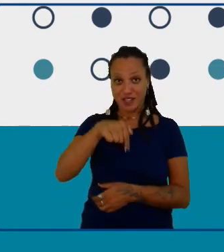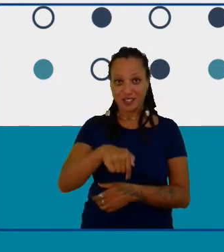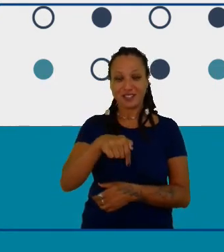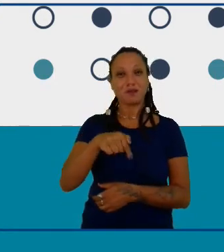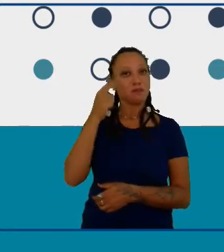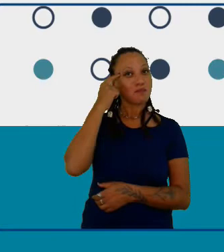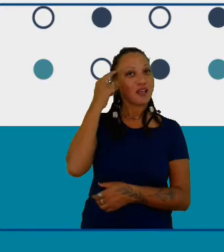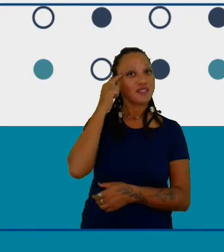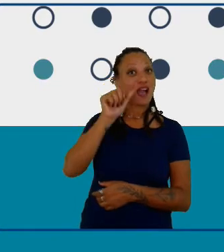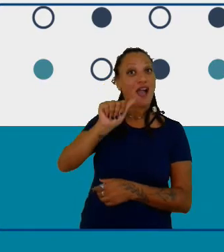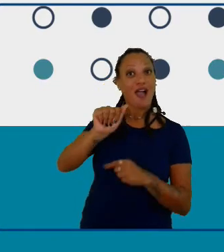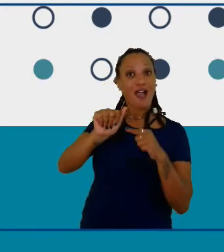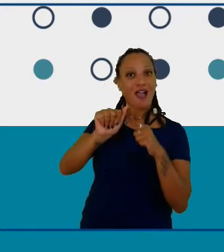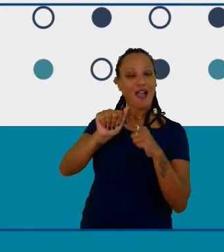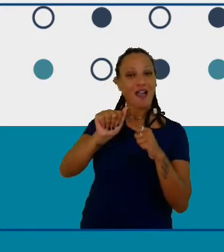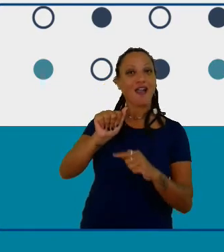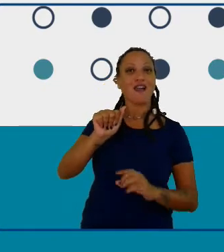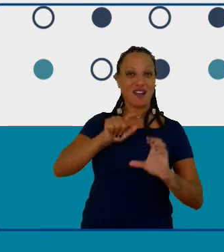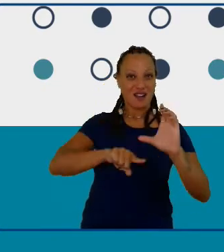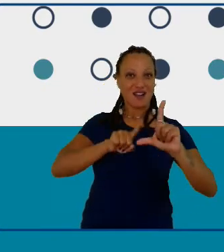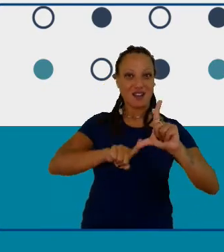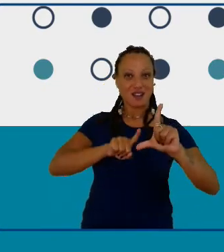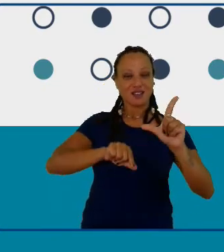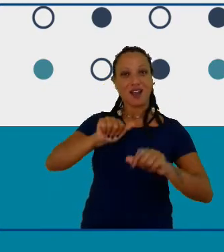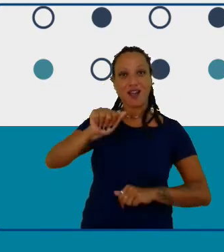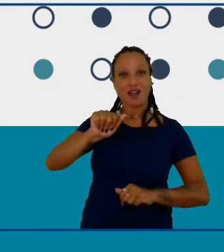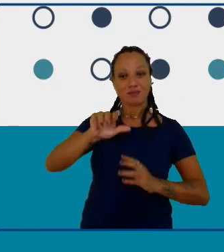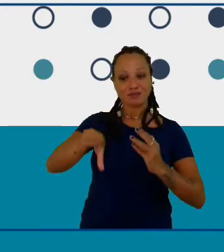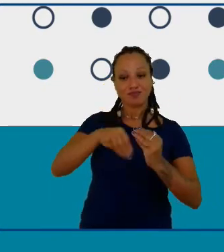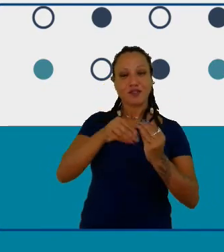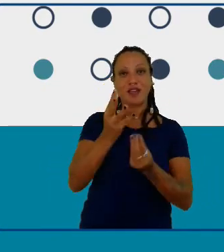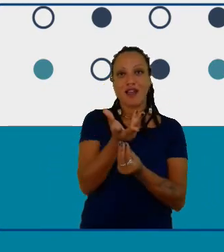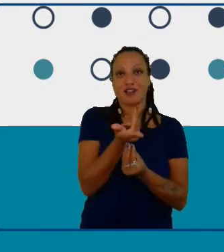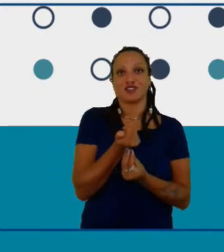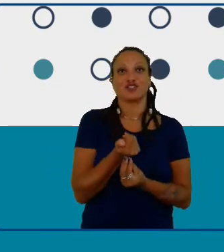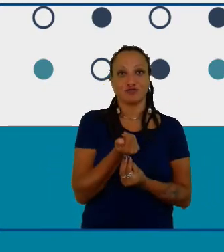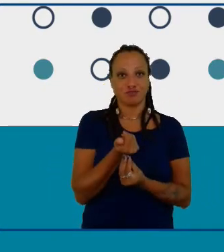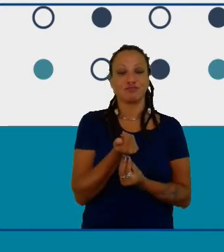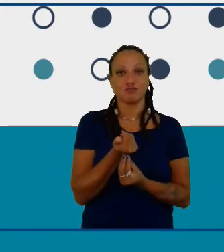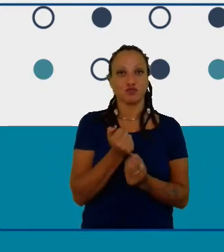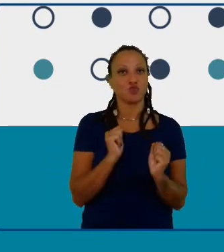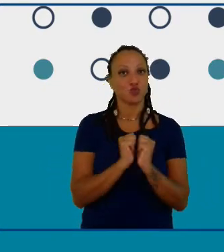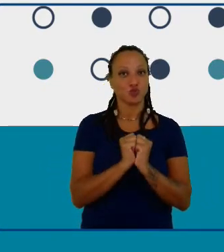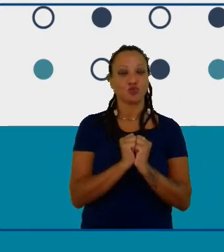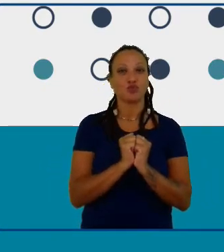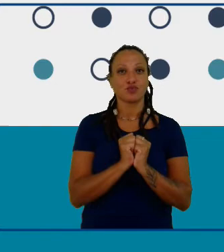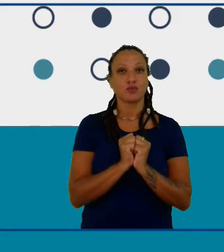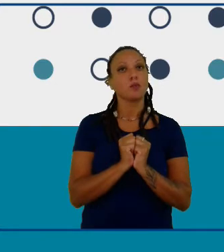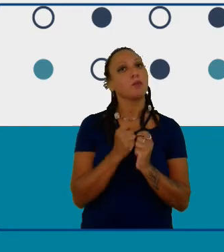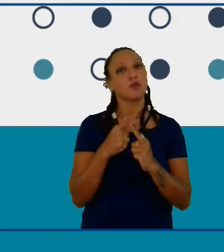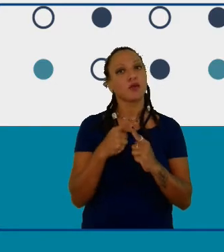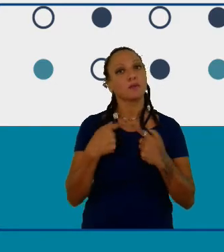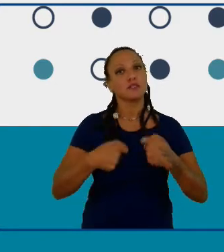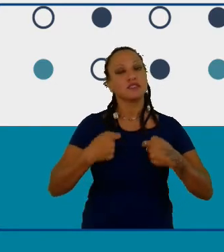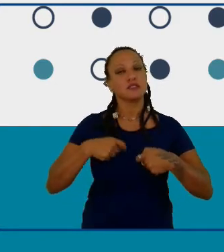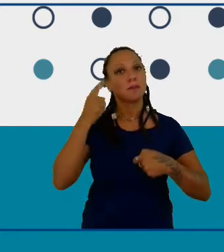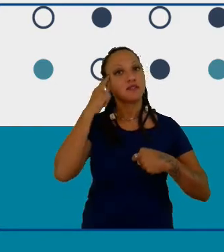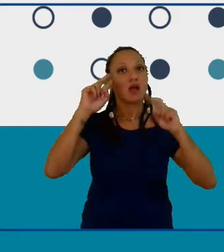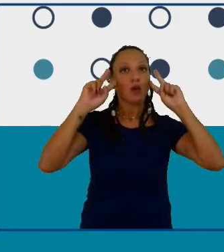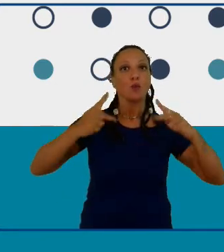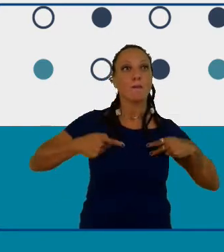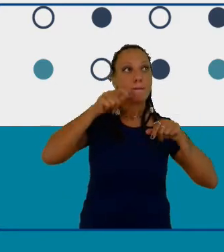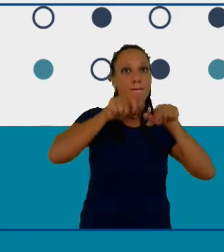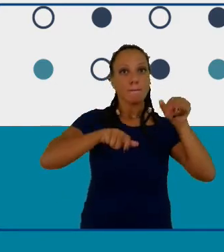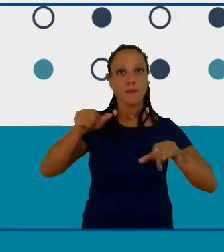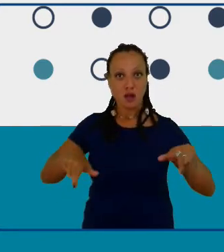inclusão das artes artes visando pensando sempre nas humanidades e aí conversando